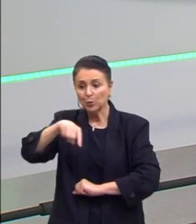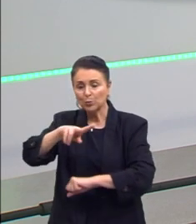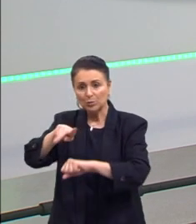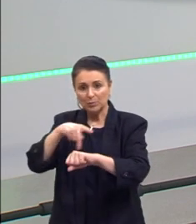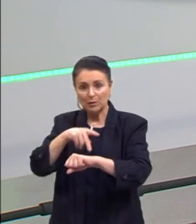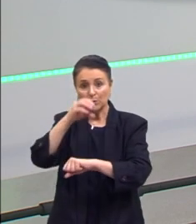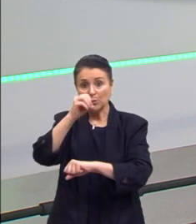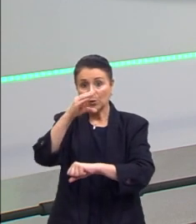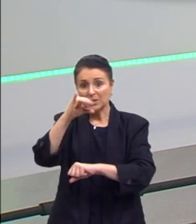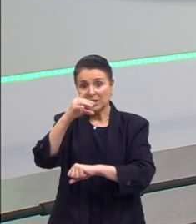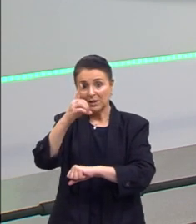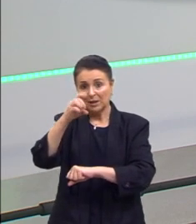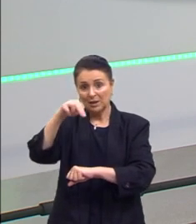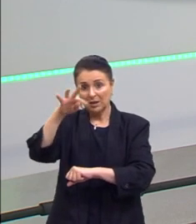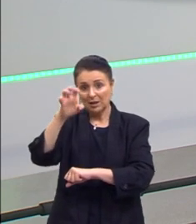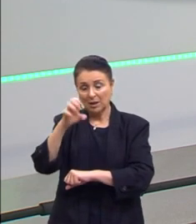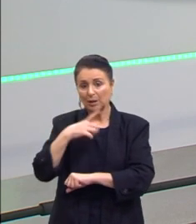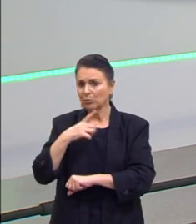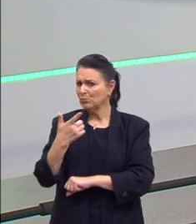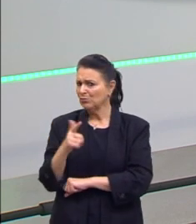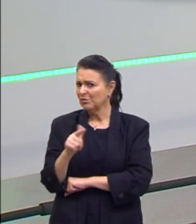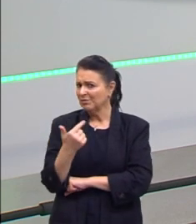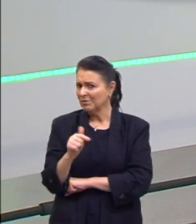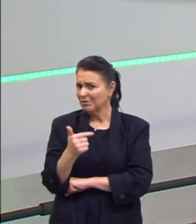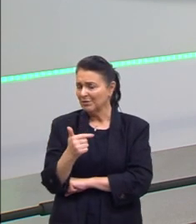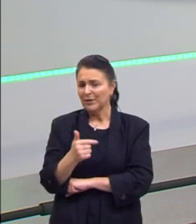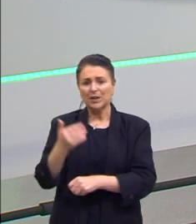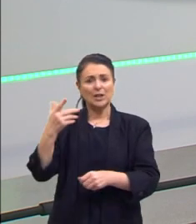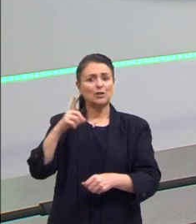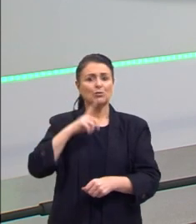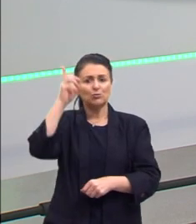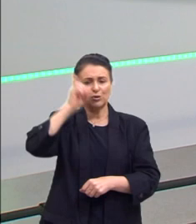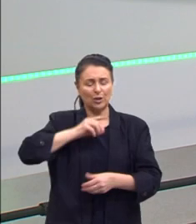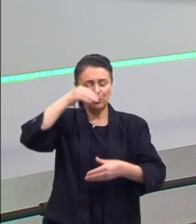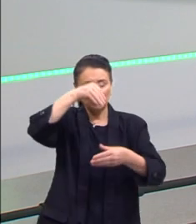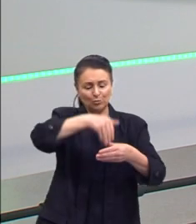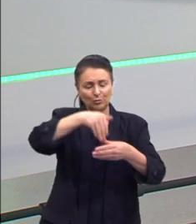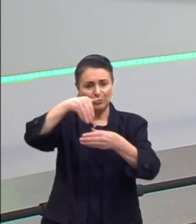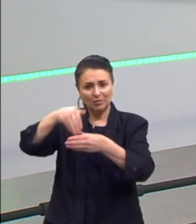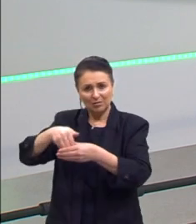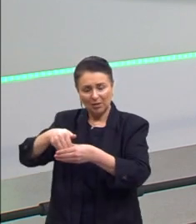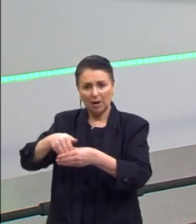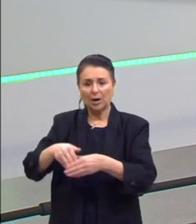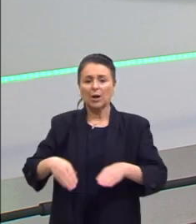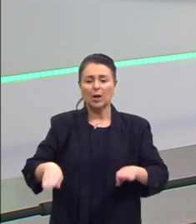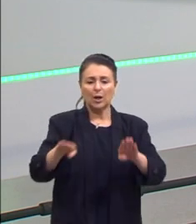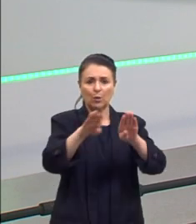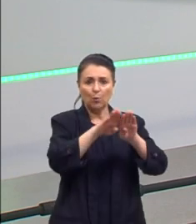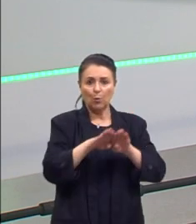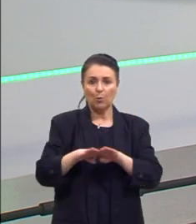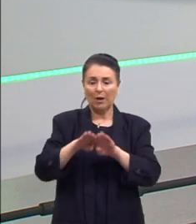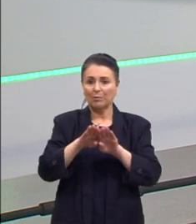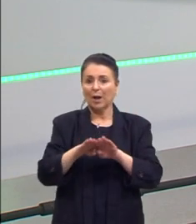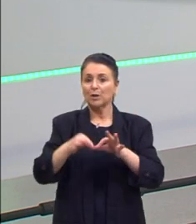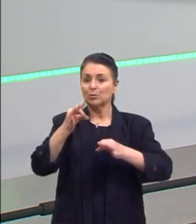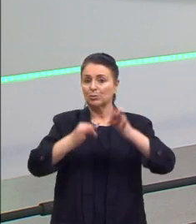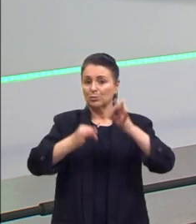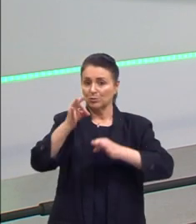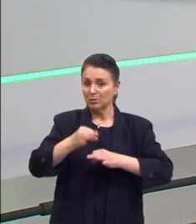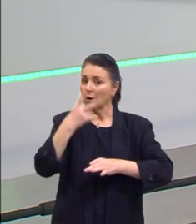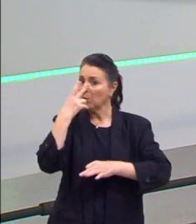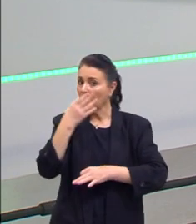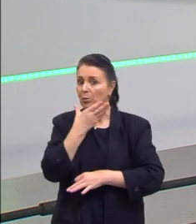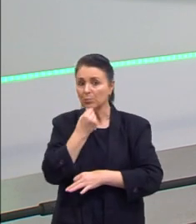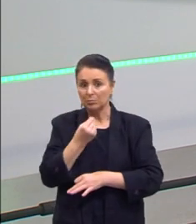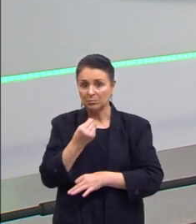do Ocidente não tinham. Conquistaram o direito do divórcio, o direito de votar, uma igualdade jurídica com os homens, o que não